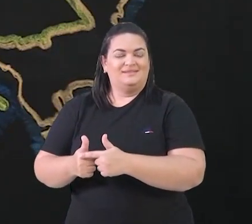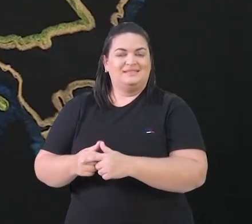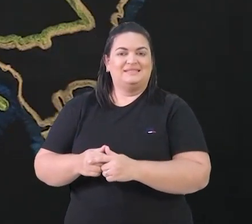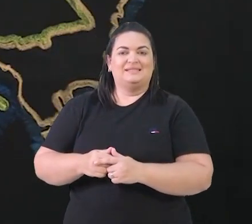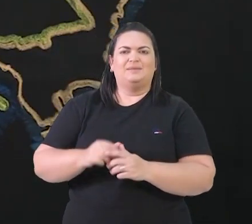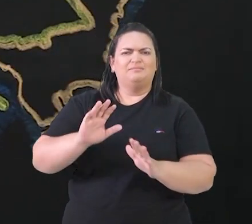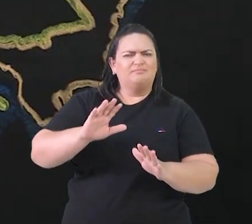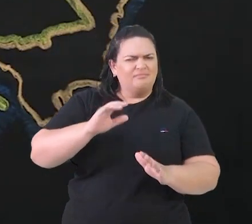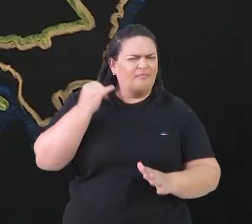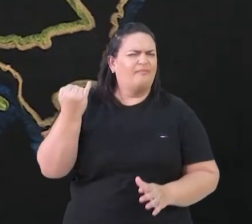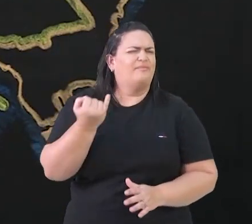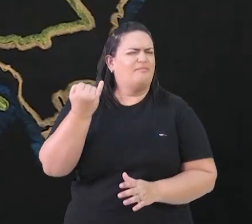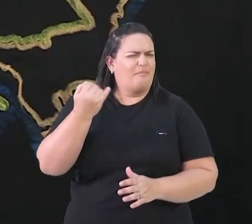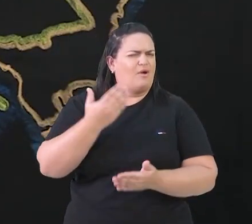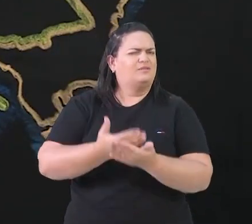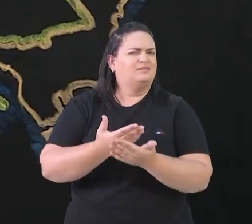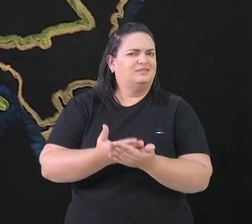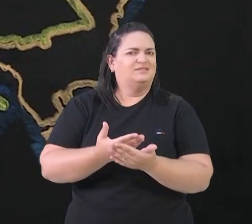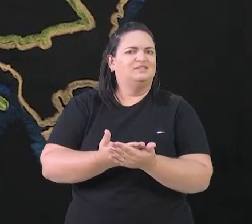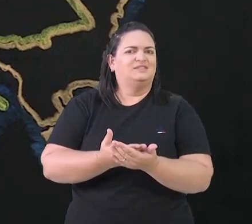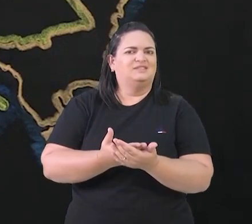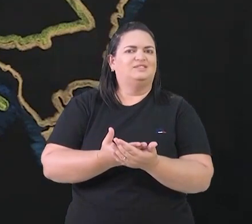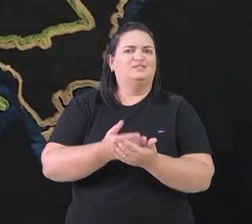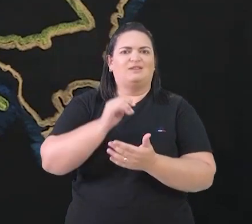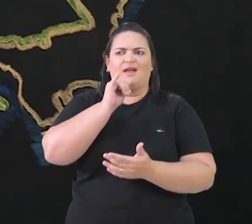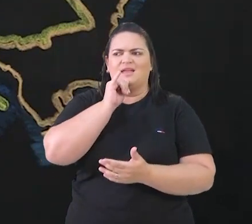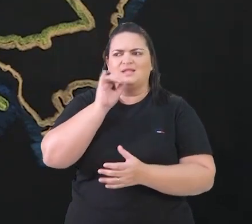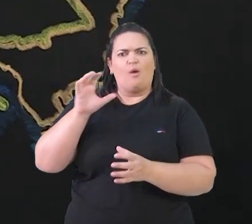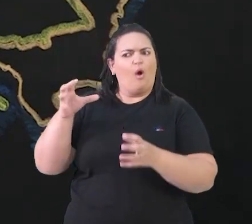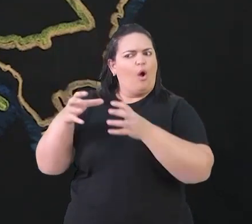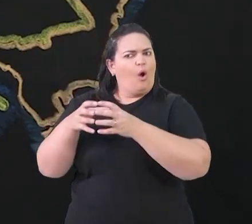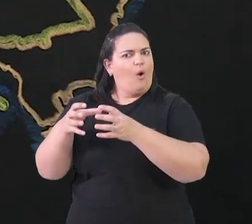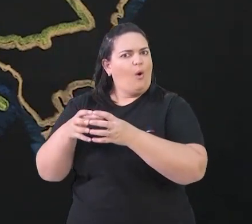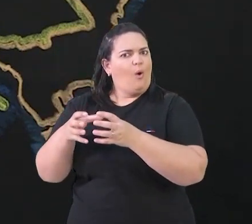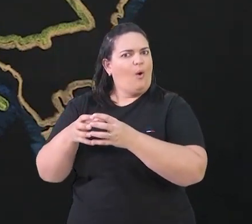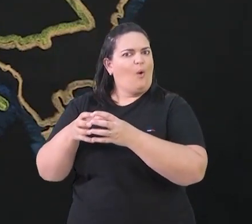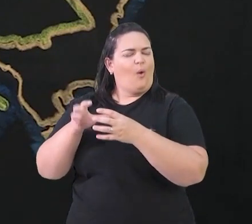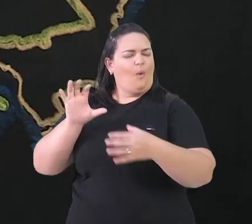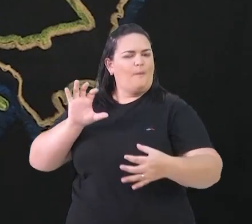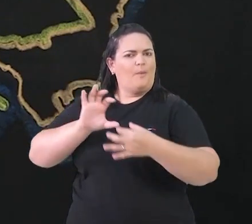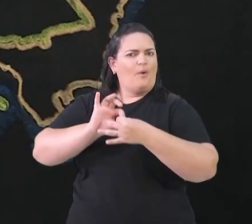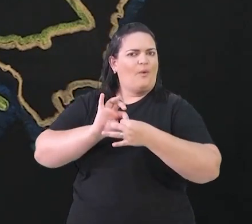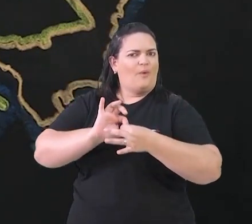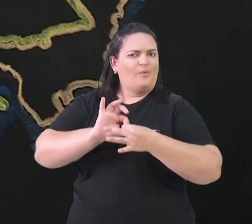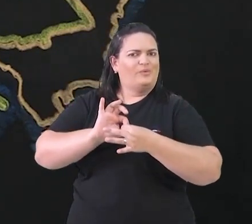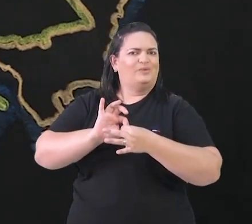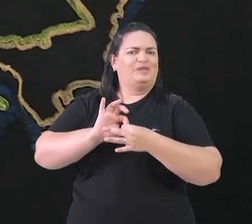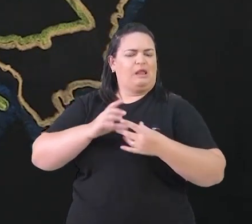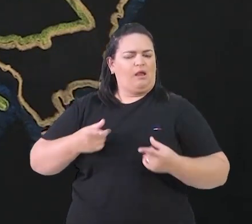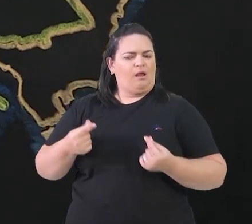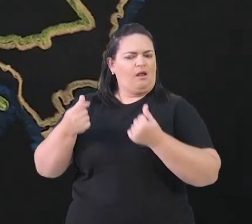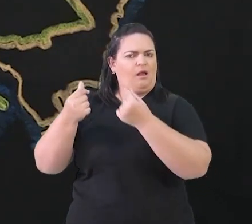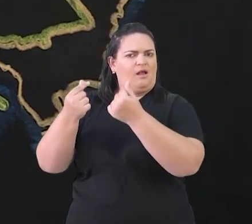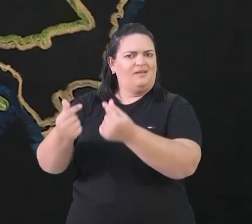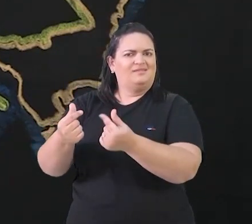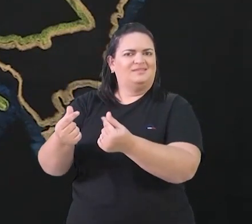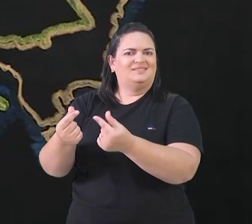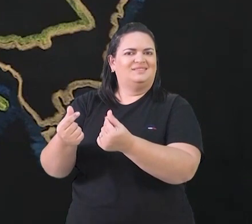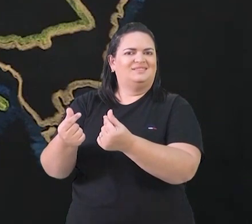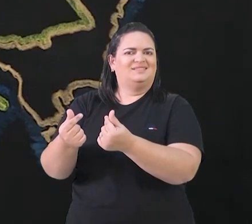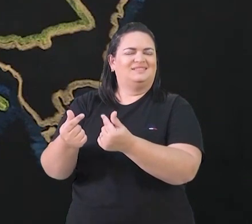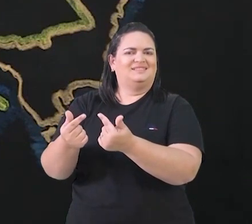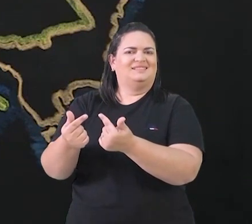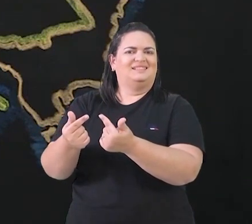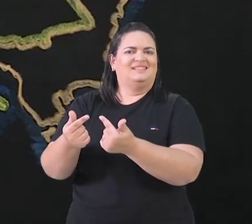estudar a história para entender essas coisas. Justamente o grupo que estava mais ligado à acumulação de dinheiro, nesse contexto do início da